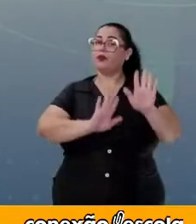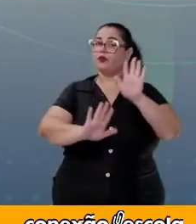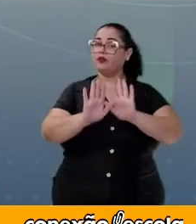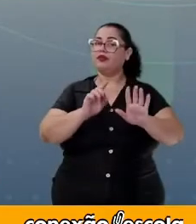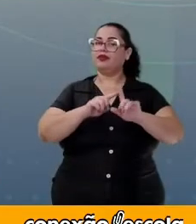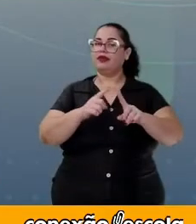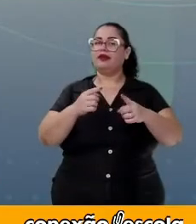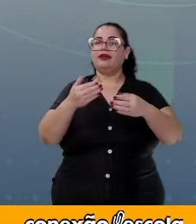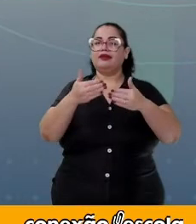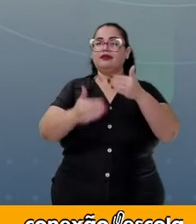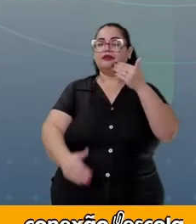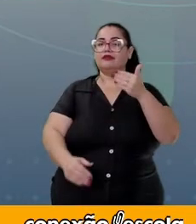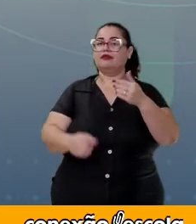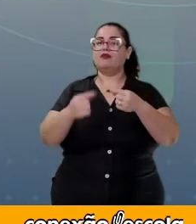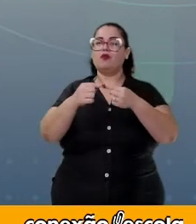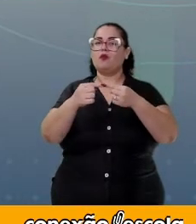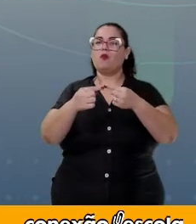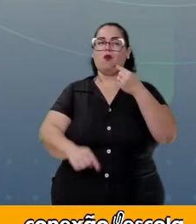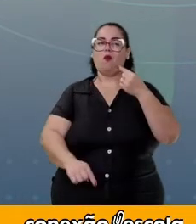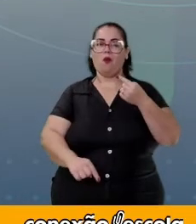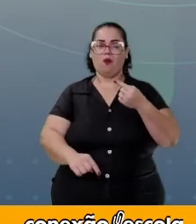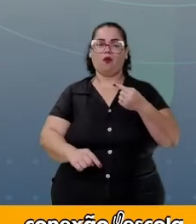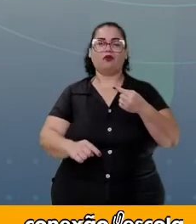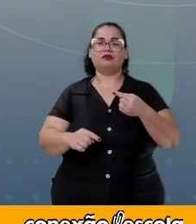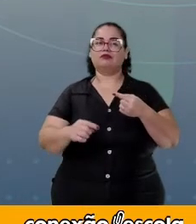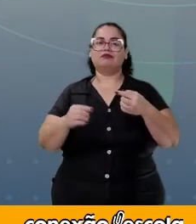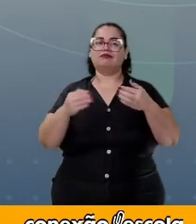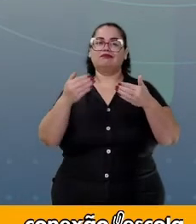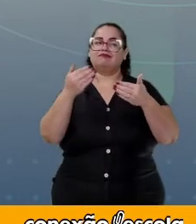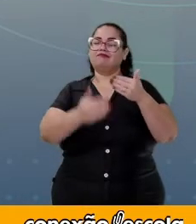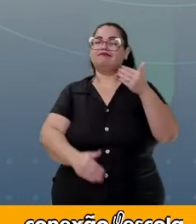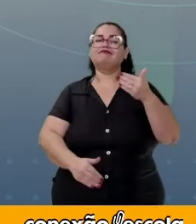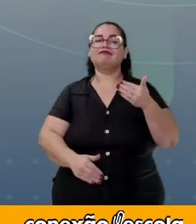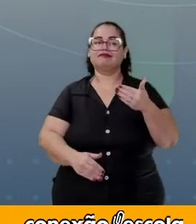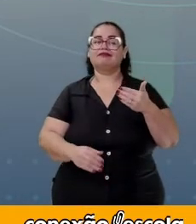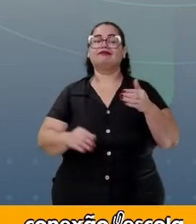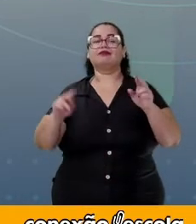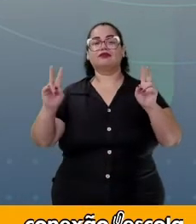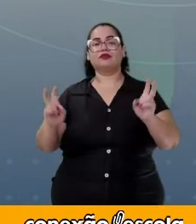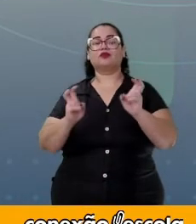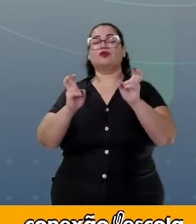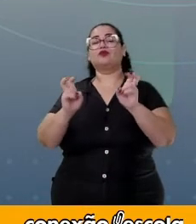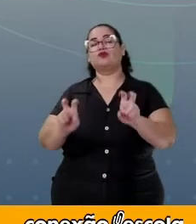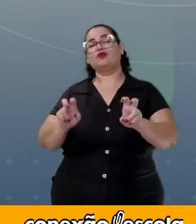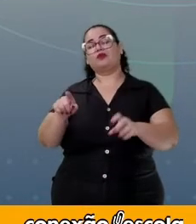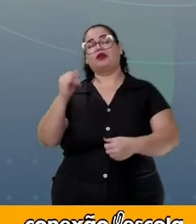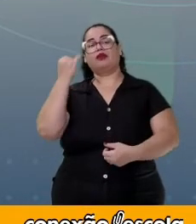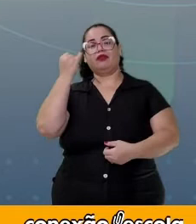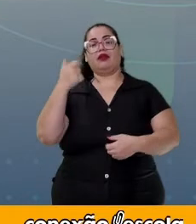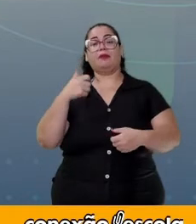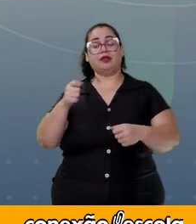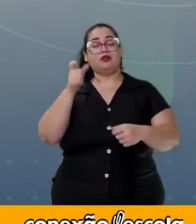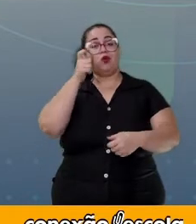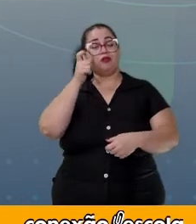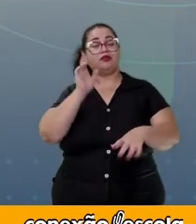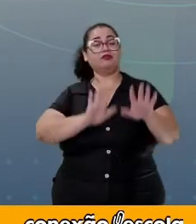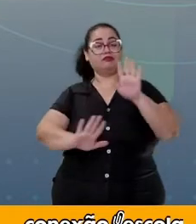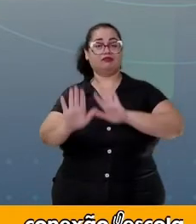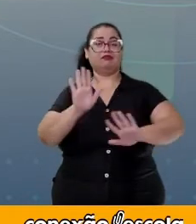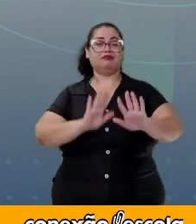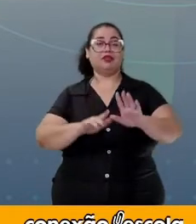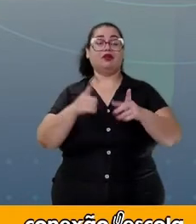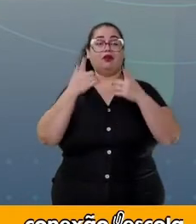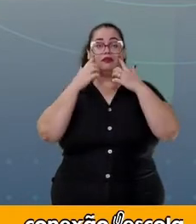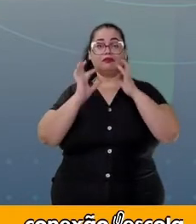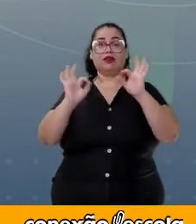que existe uma contrariedade, uma oposição em relação àquela ideia em que ela deve ser observada. Portanto,